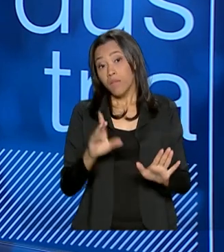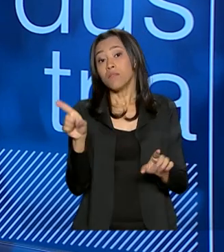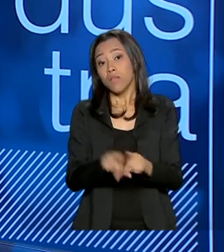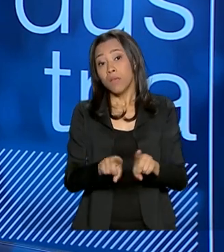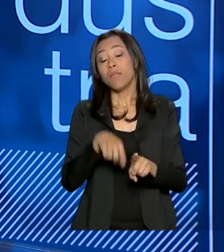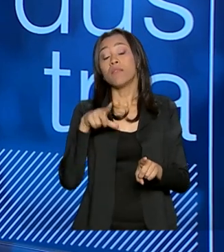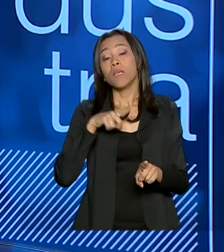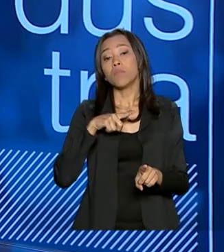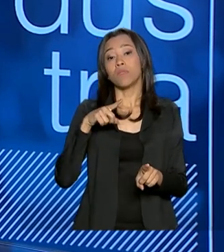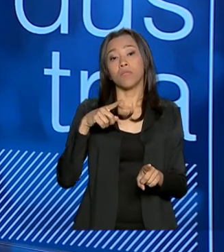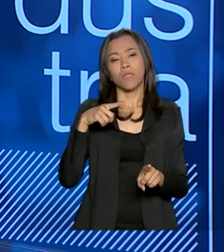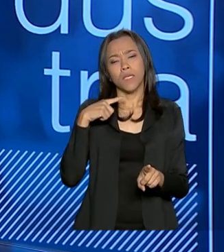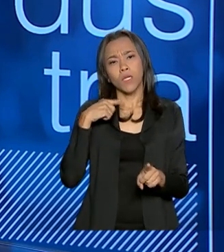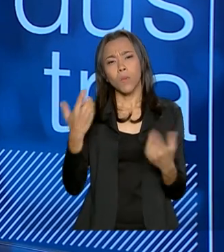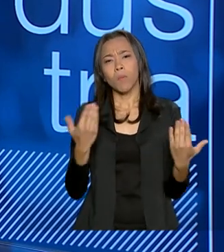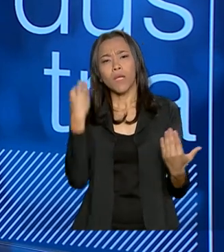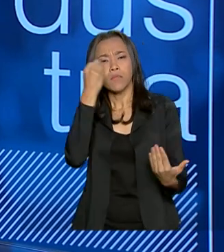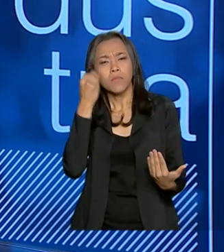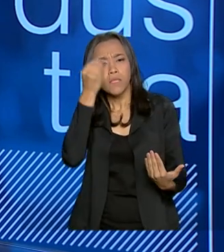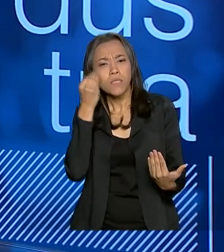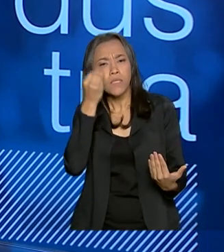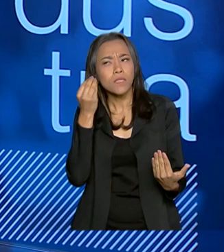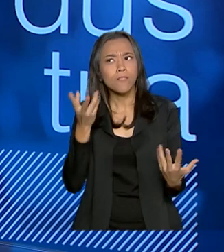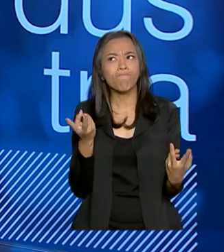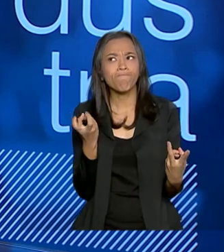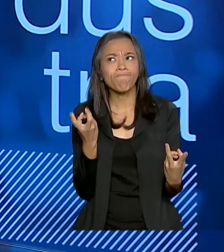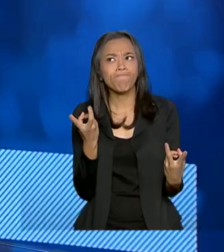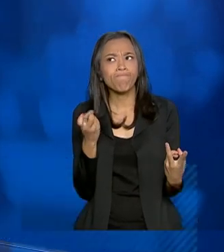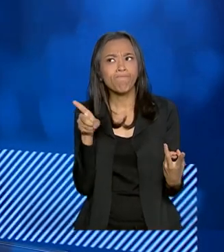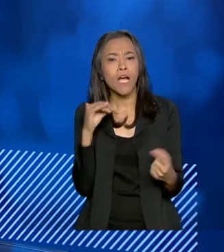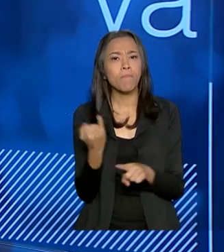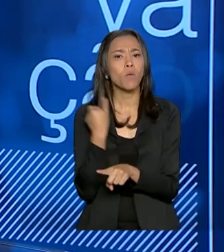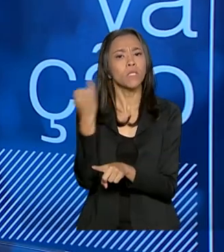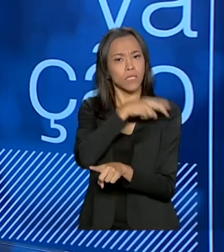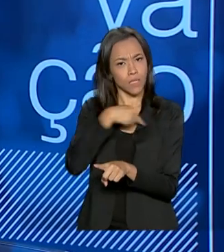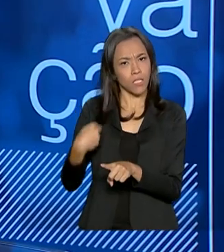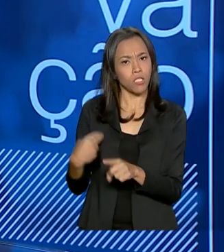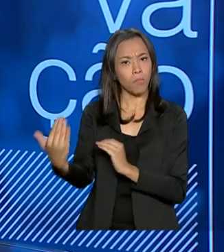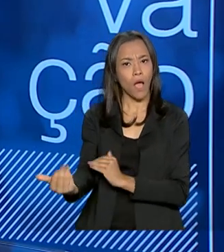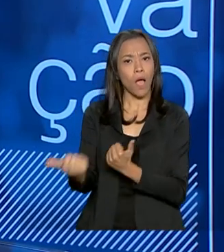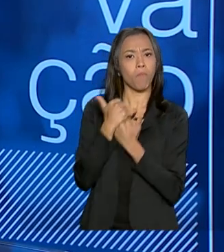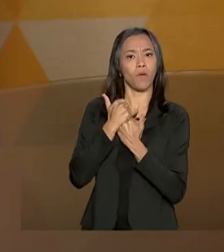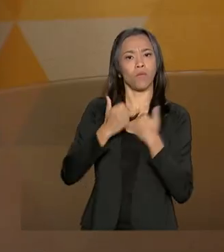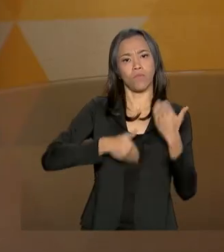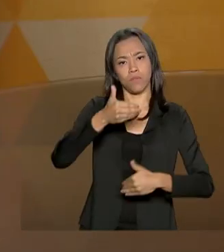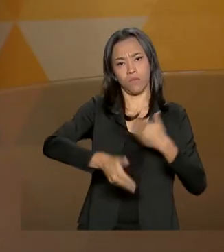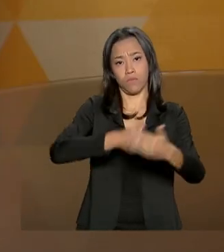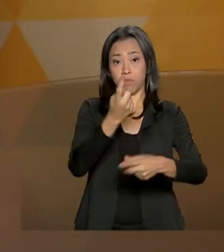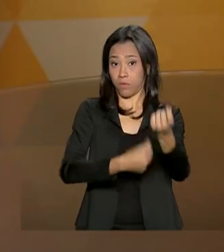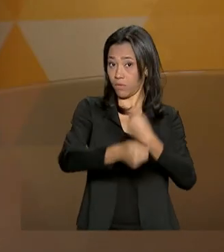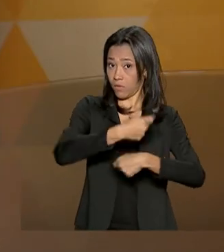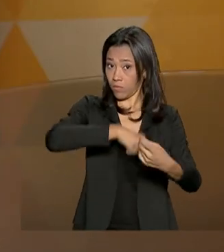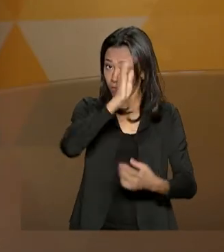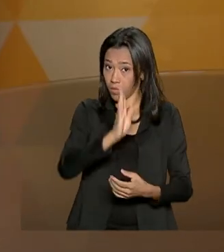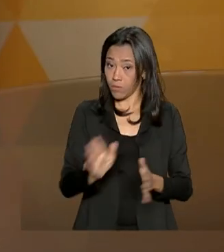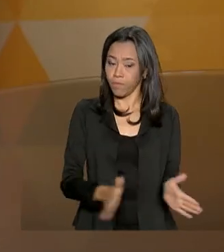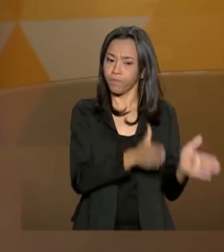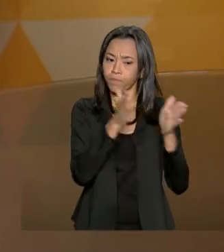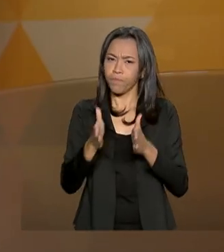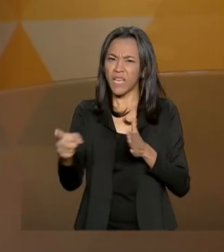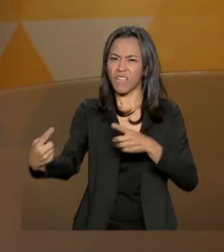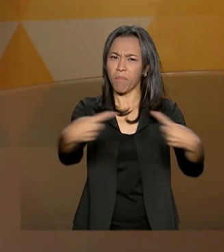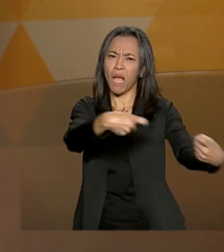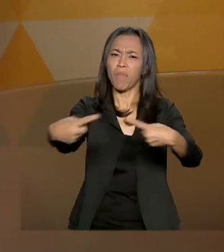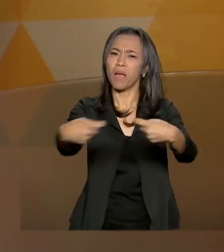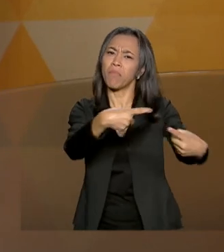entender a importância da China para o desenvolvimento econômico do Brasil. Essa questão da disputa comercial entre